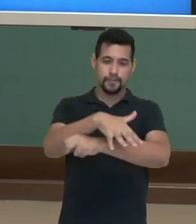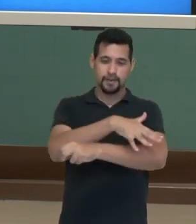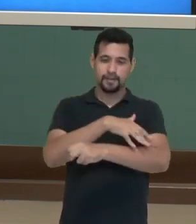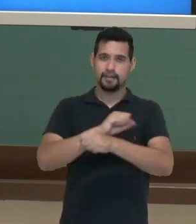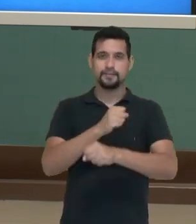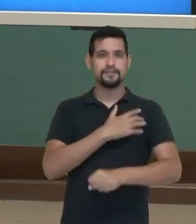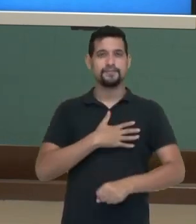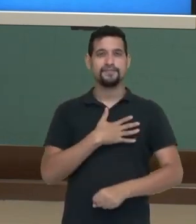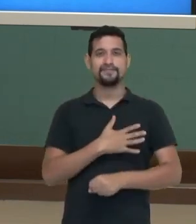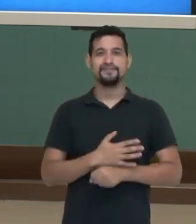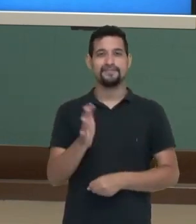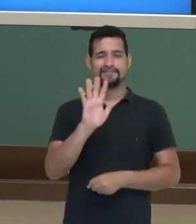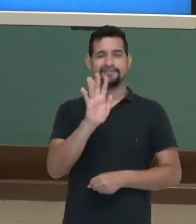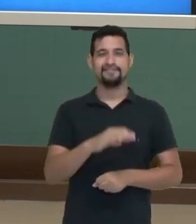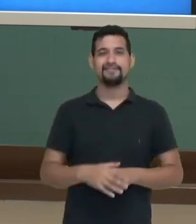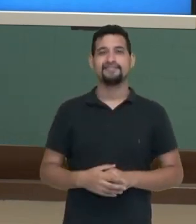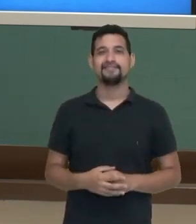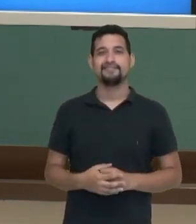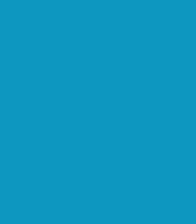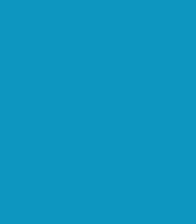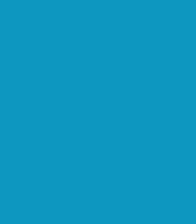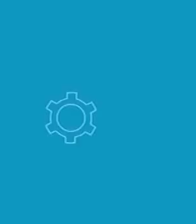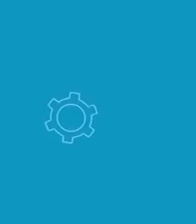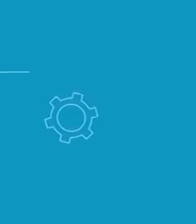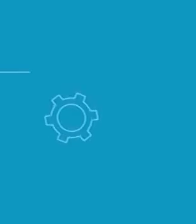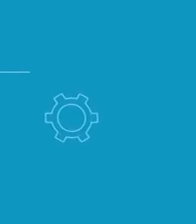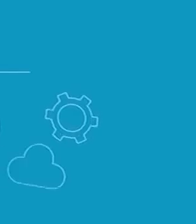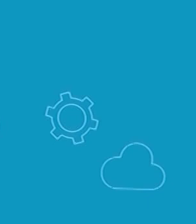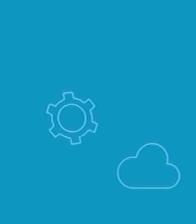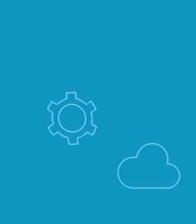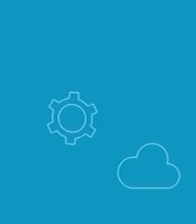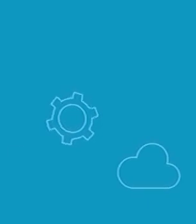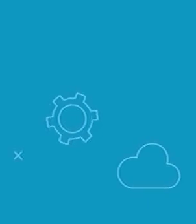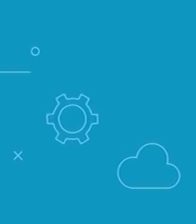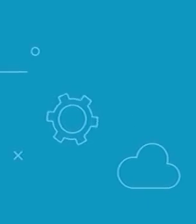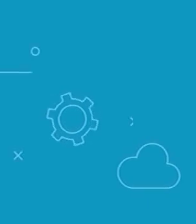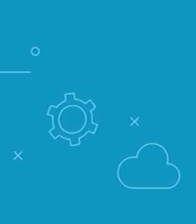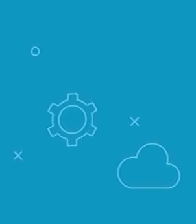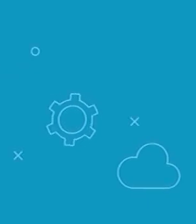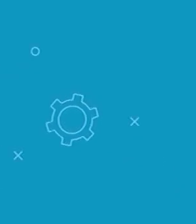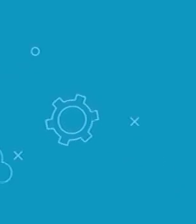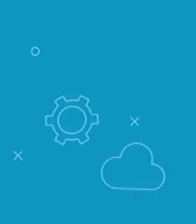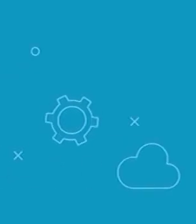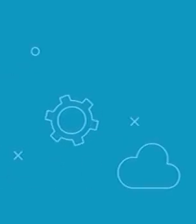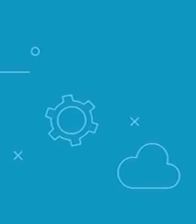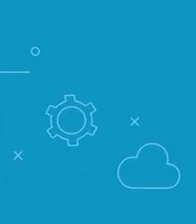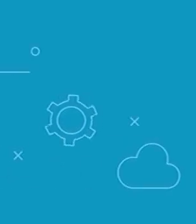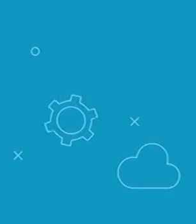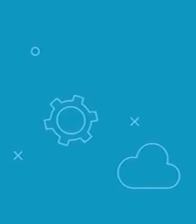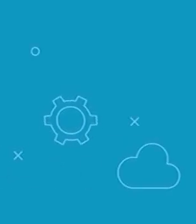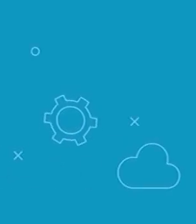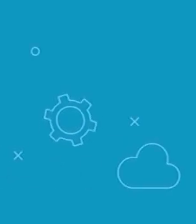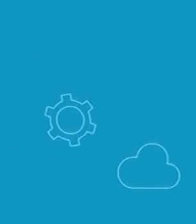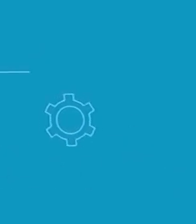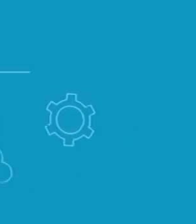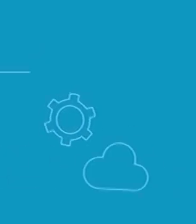Espero que vocês tenham gostado e até breve. Transcrição Legendas por Querida Criança